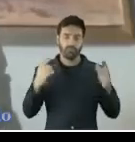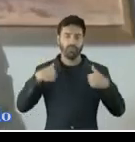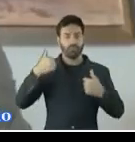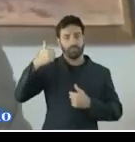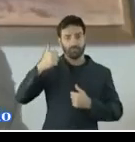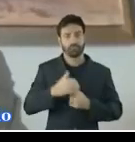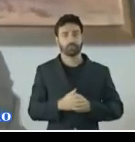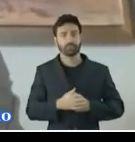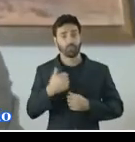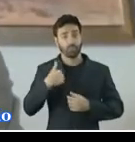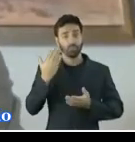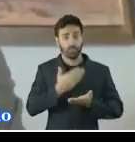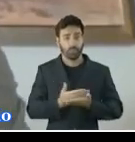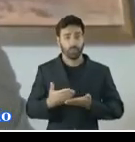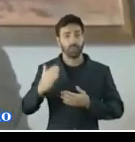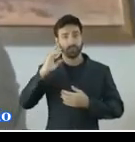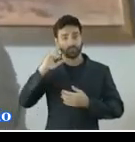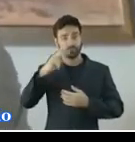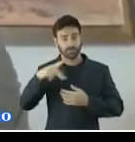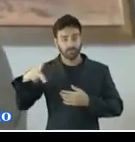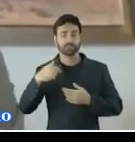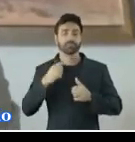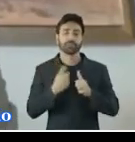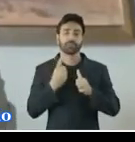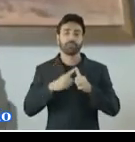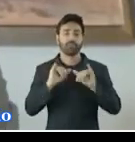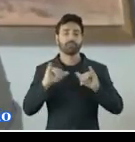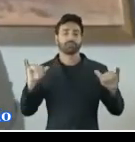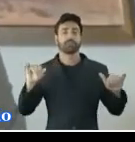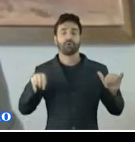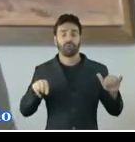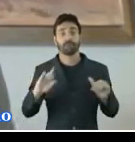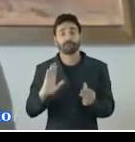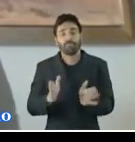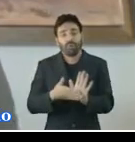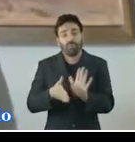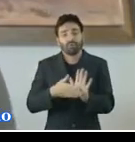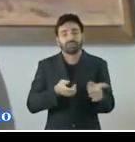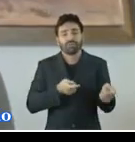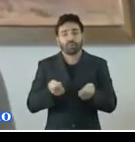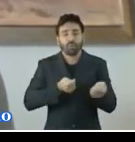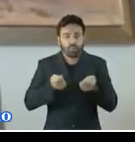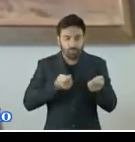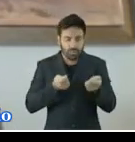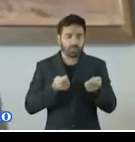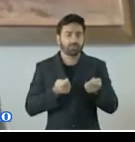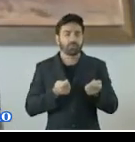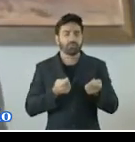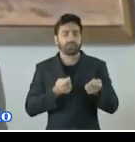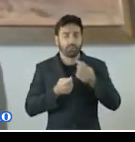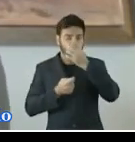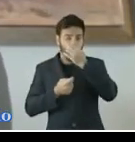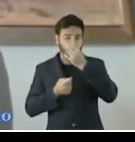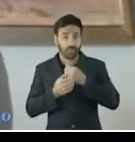Eu inicio, senhora presidente, com uma comunicação, uma proposta de ação de controle e digo que o